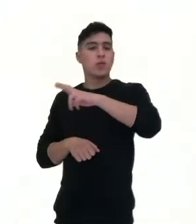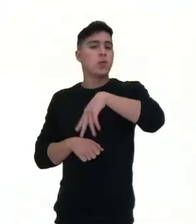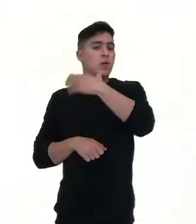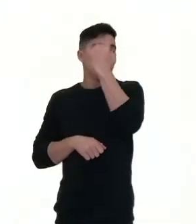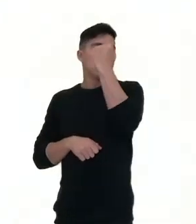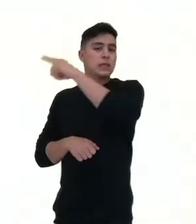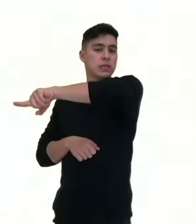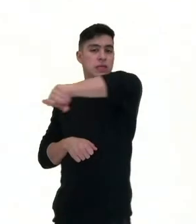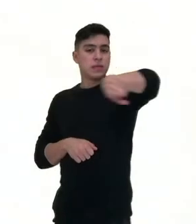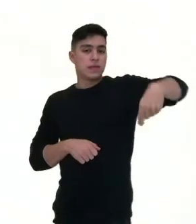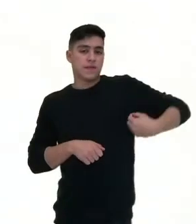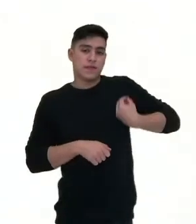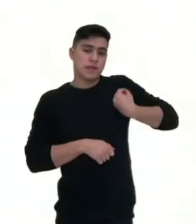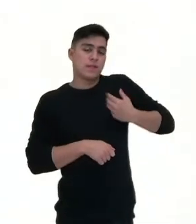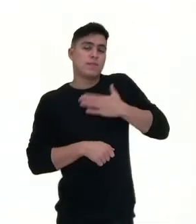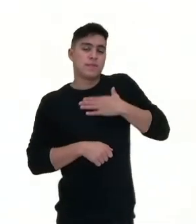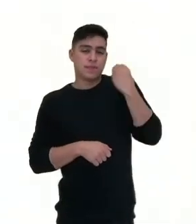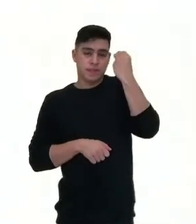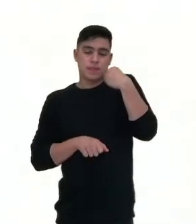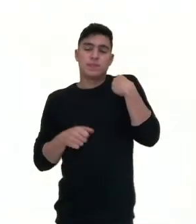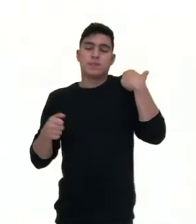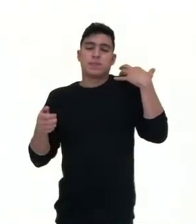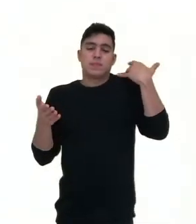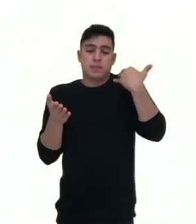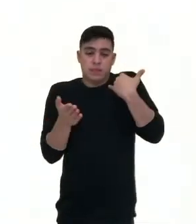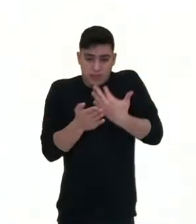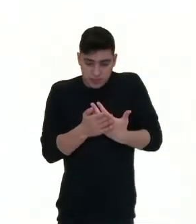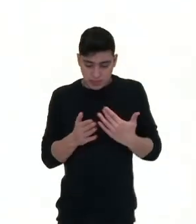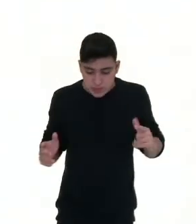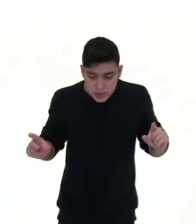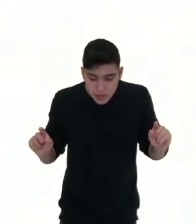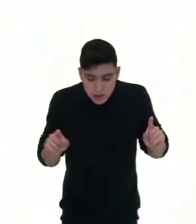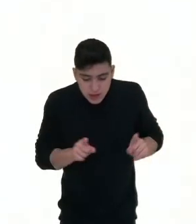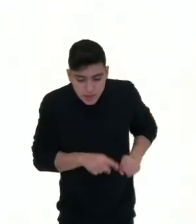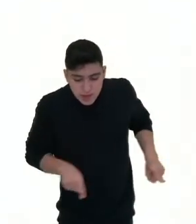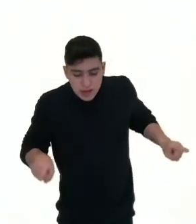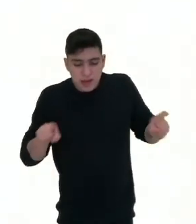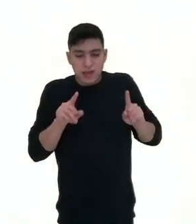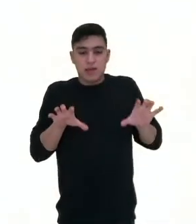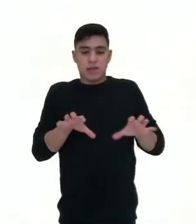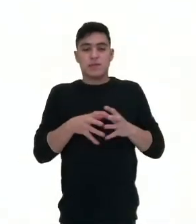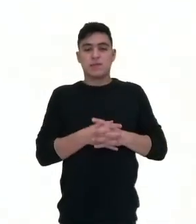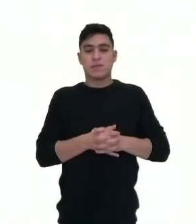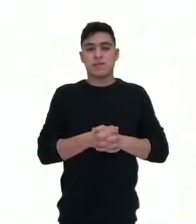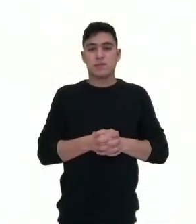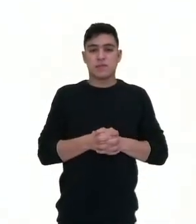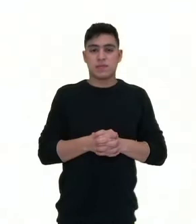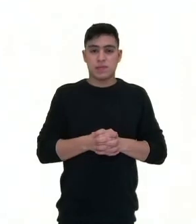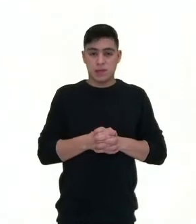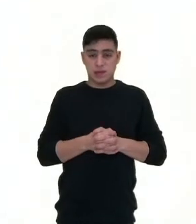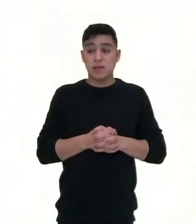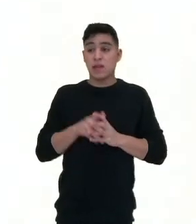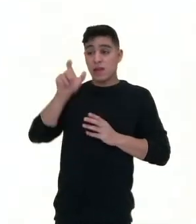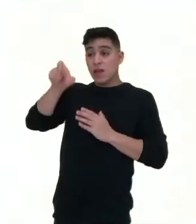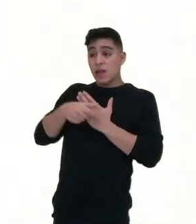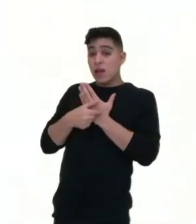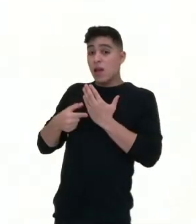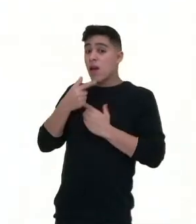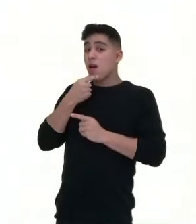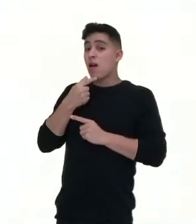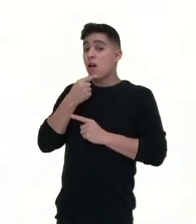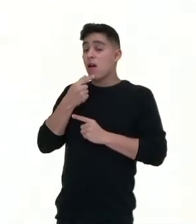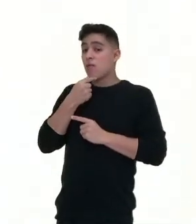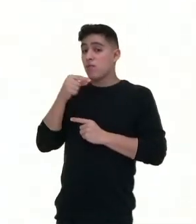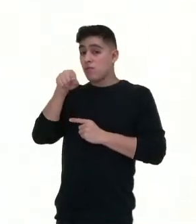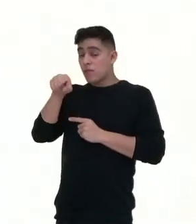na minha vida. Então ele coloca essas repetições aqui. Sobre o autor, é modernista